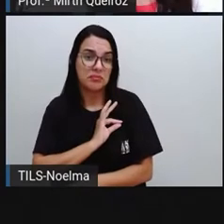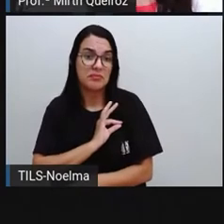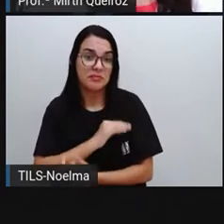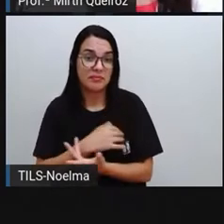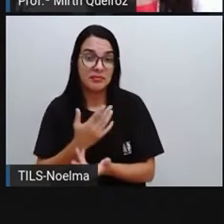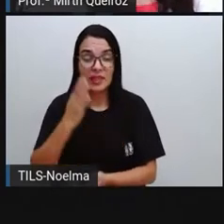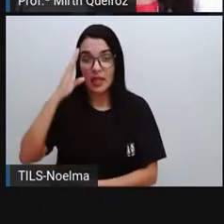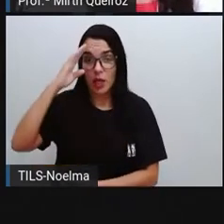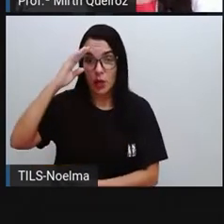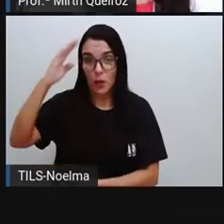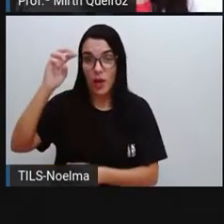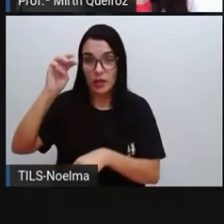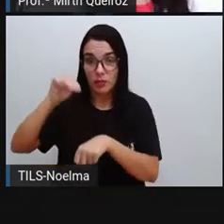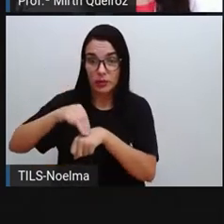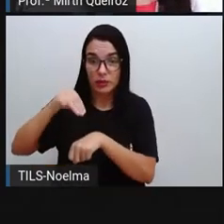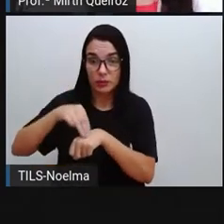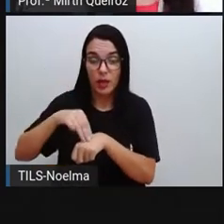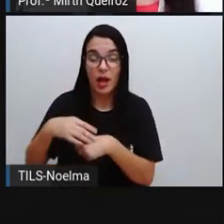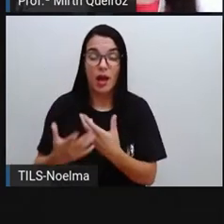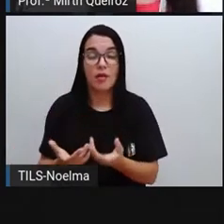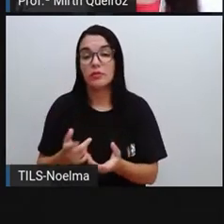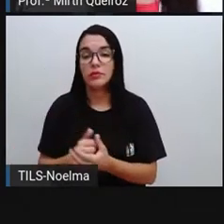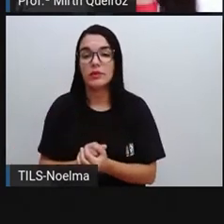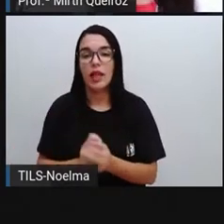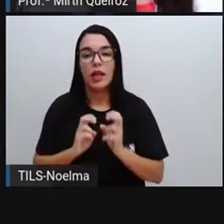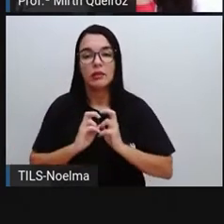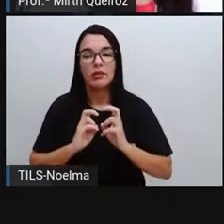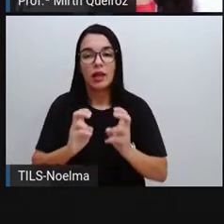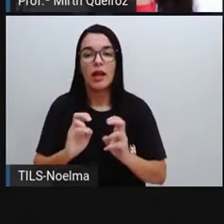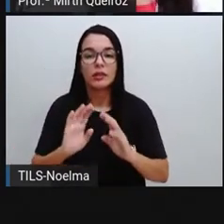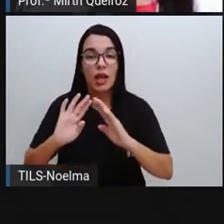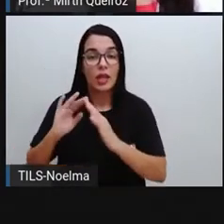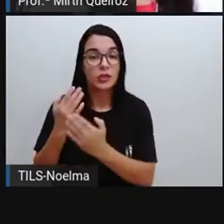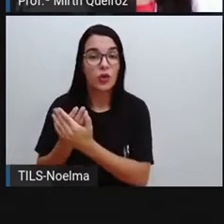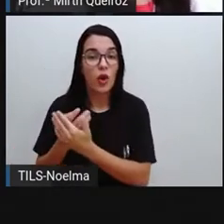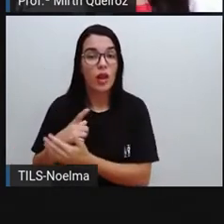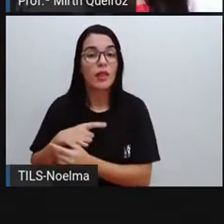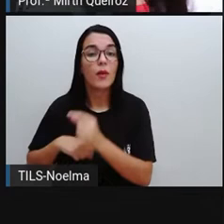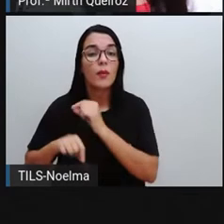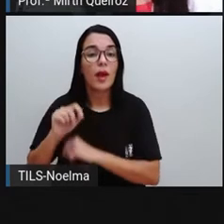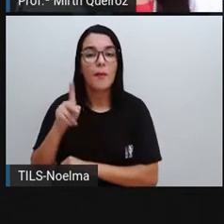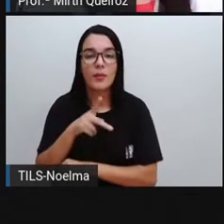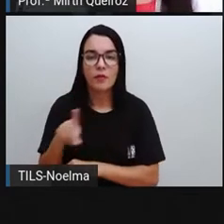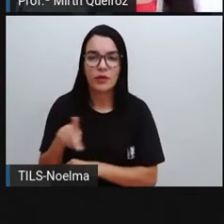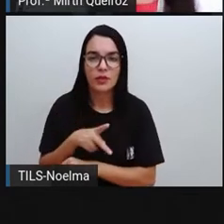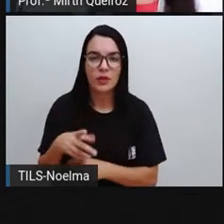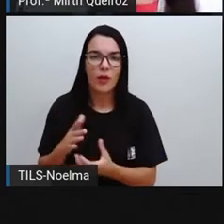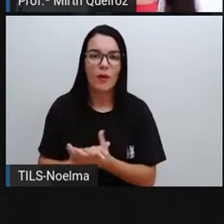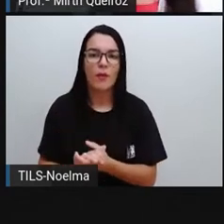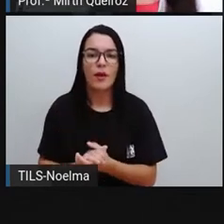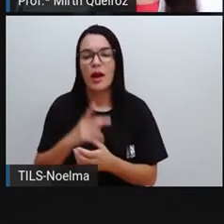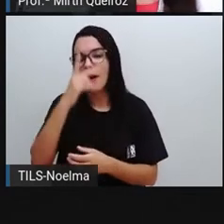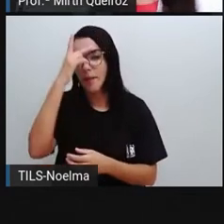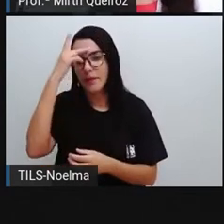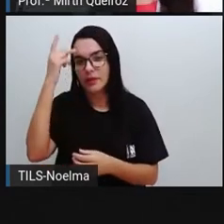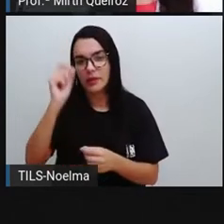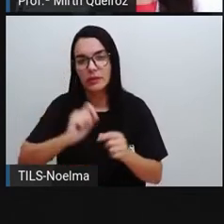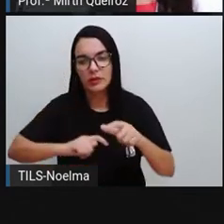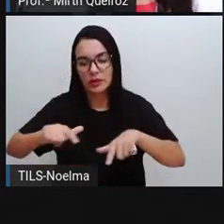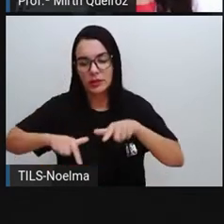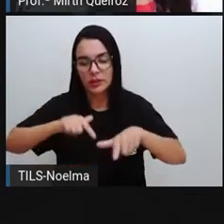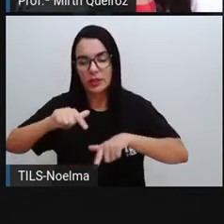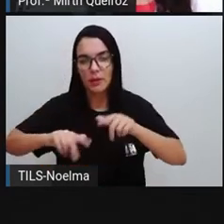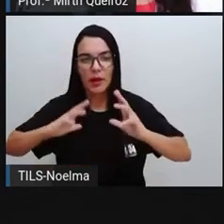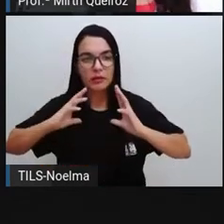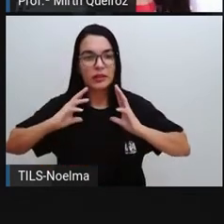os guardas municipais, guardas de trânsito. A escola, o professor, o ateliê, né? Serviços gerais,